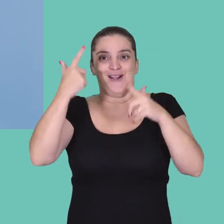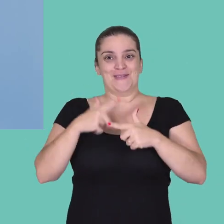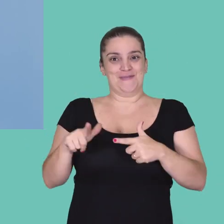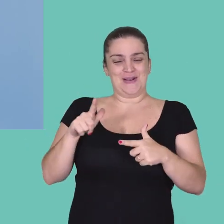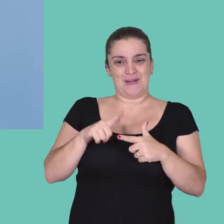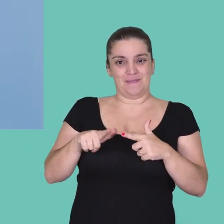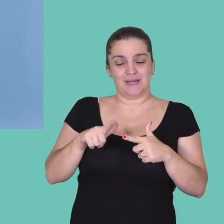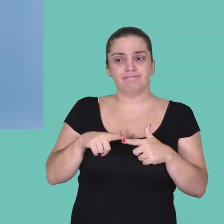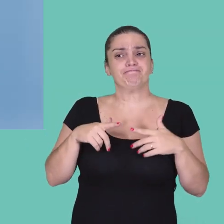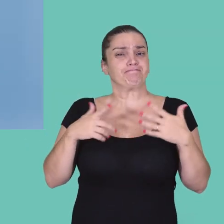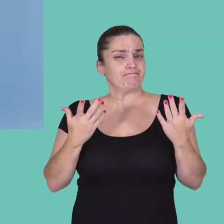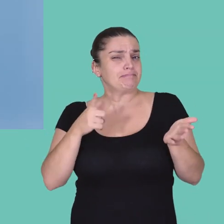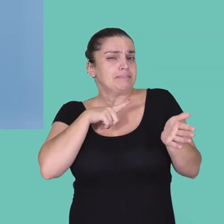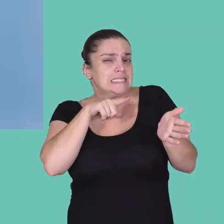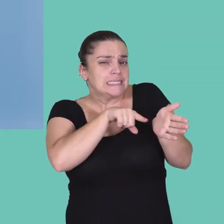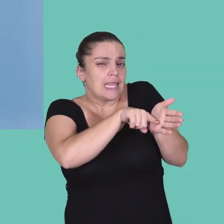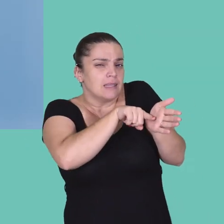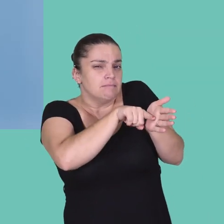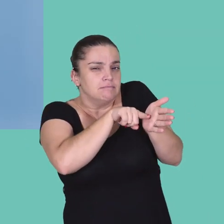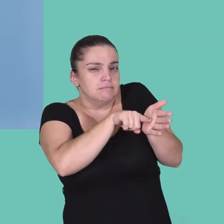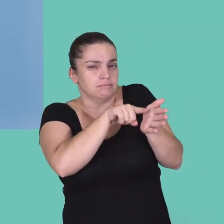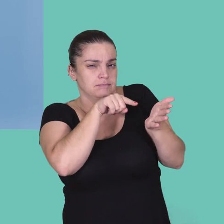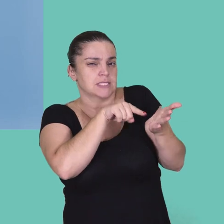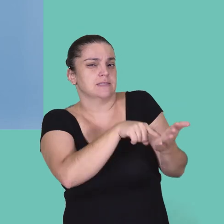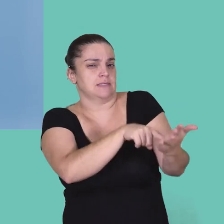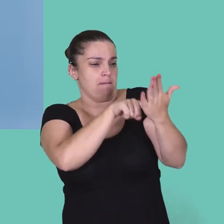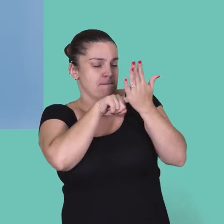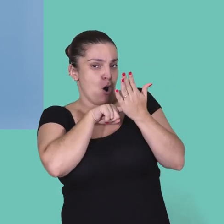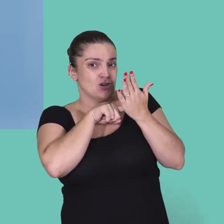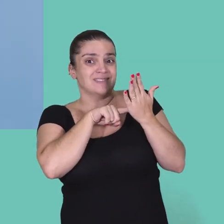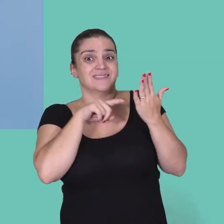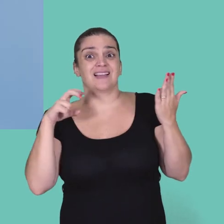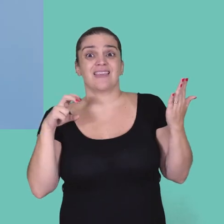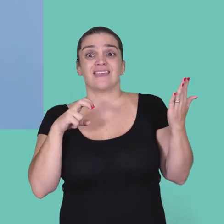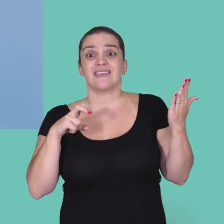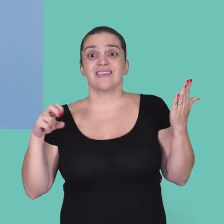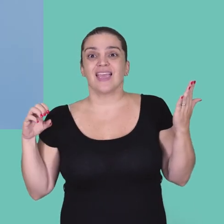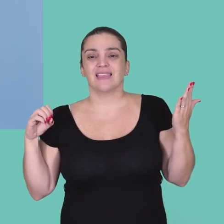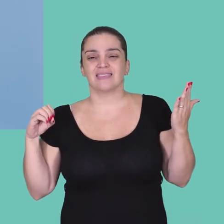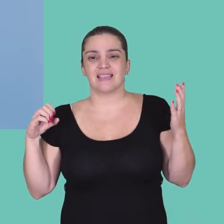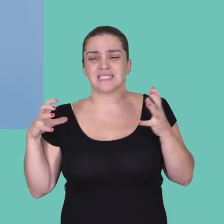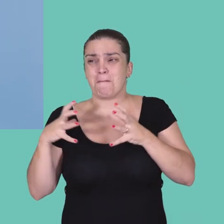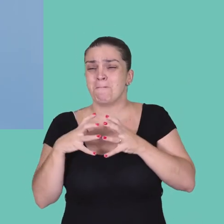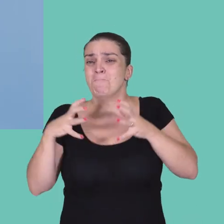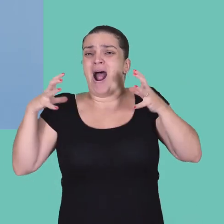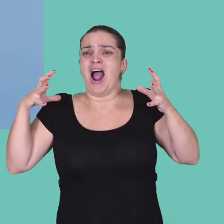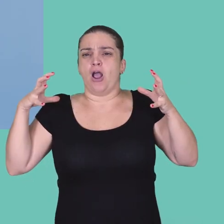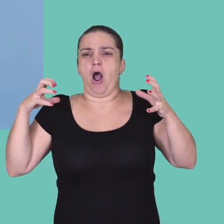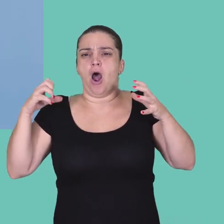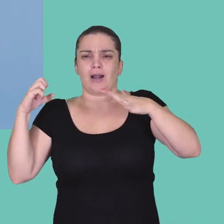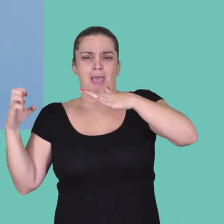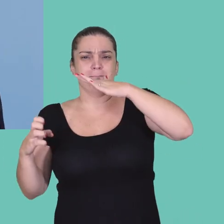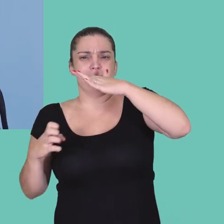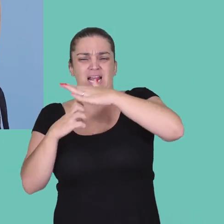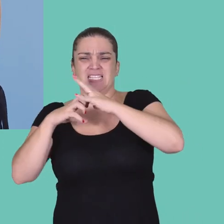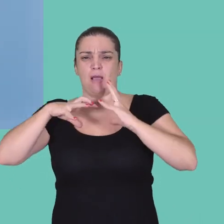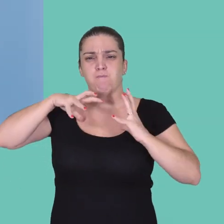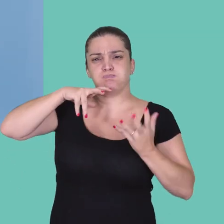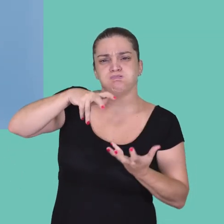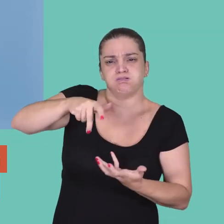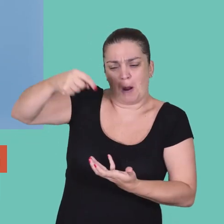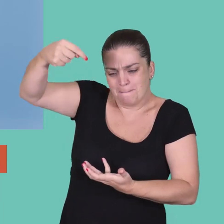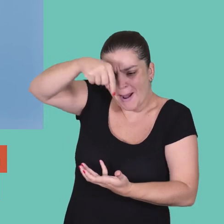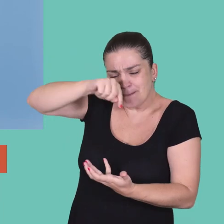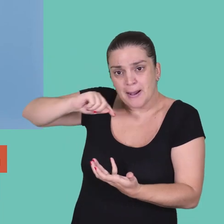resolver esses problemas. Em um estudo de uma consultoria chamada McKinsey, que olhou as 500 maiores empresas do mundo,